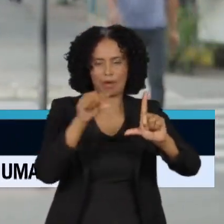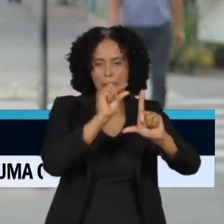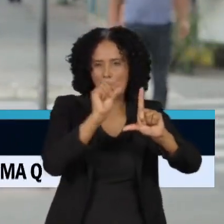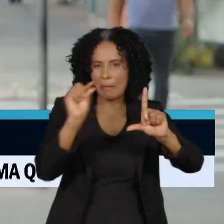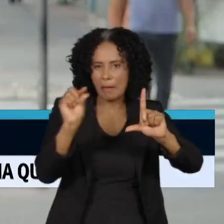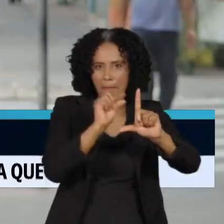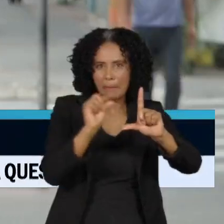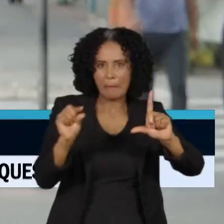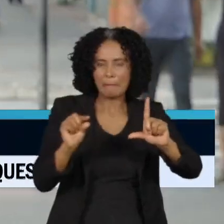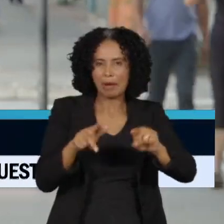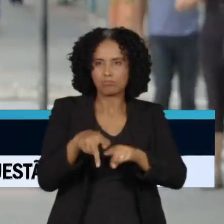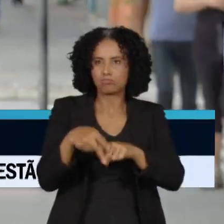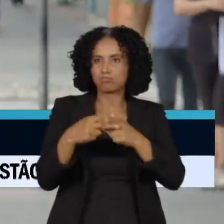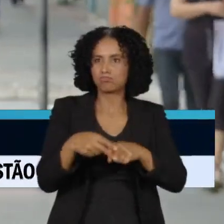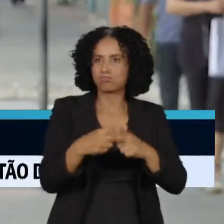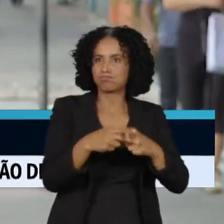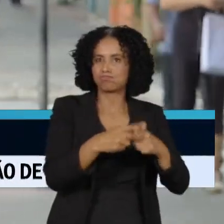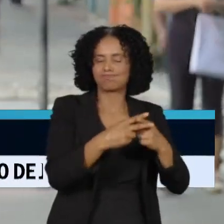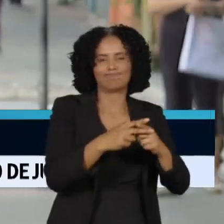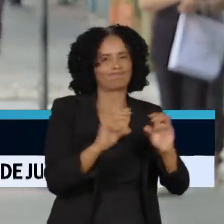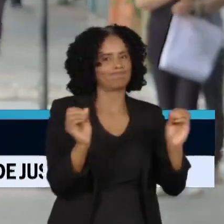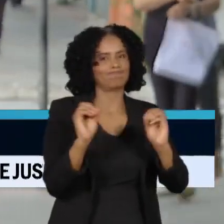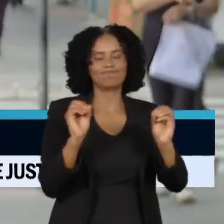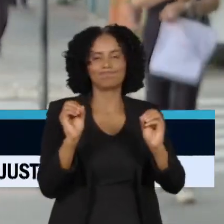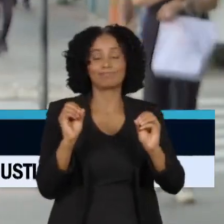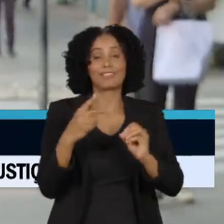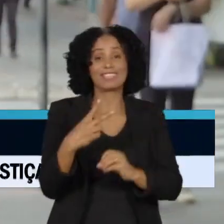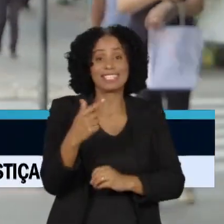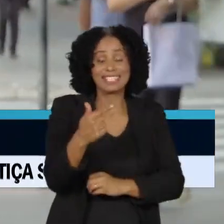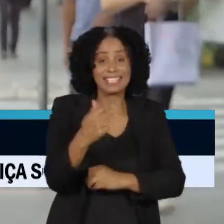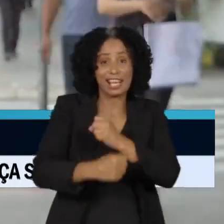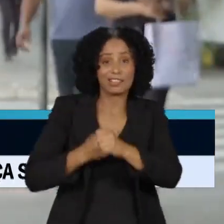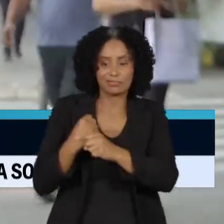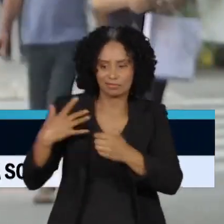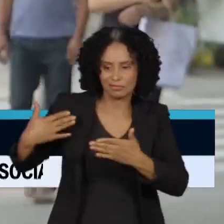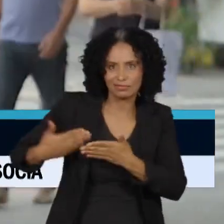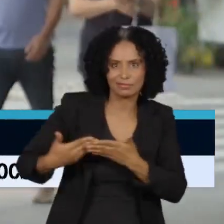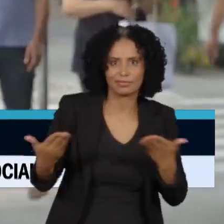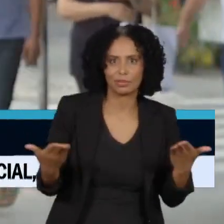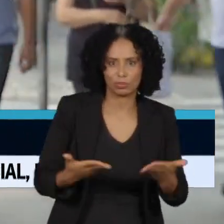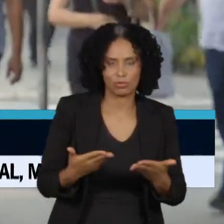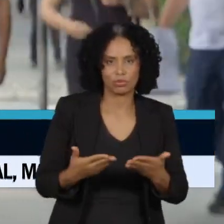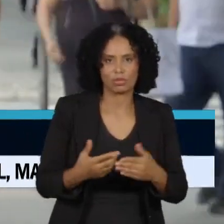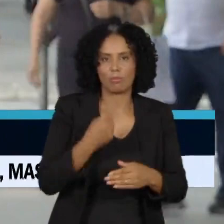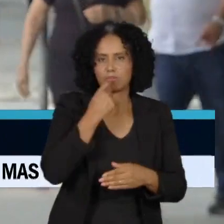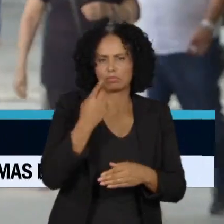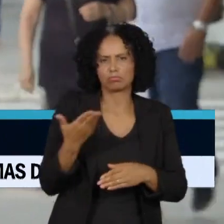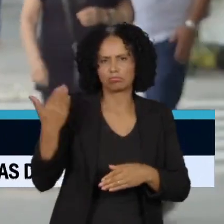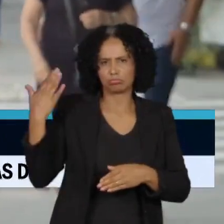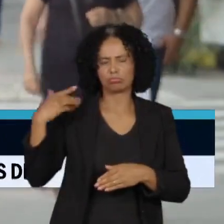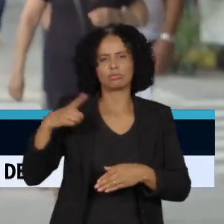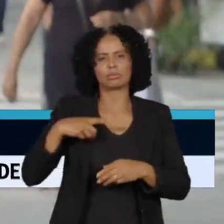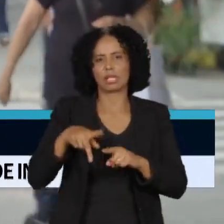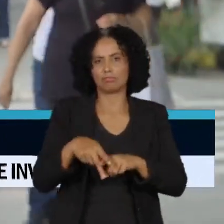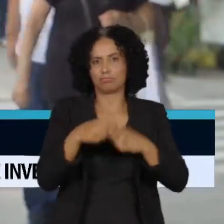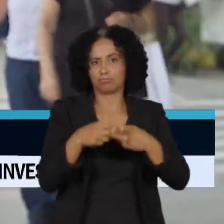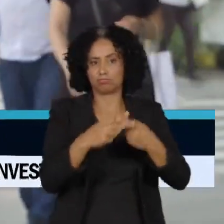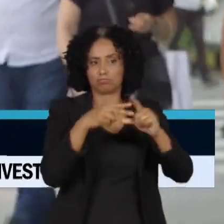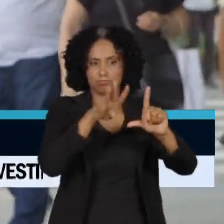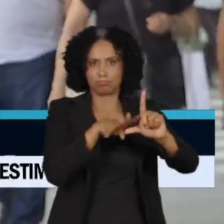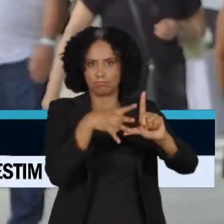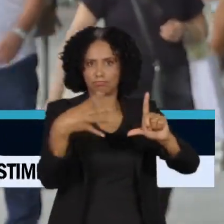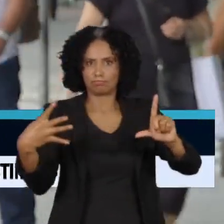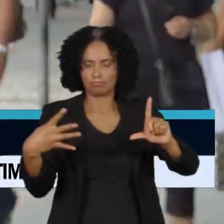totalmente corrigida pela inflação nos últimos 27 anos. O mais recente reajuste da faixa de isenção e das